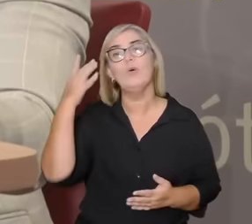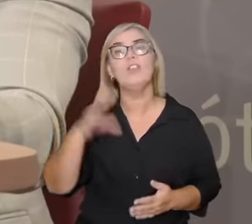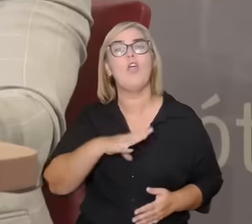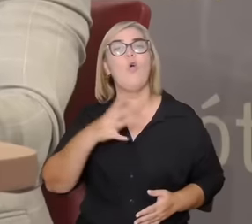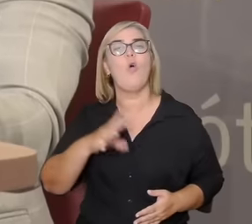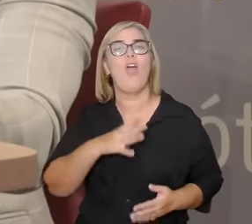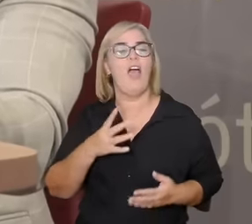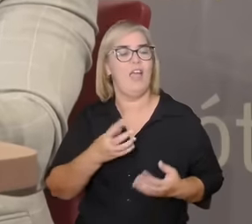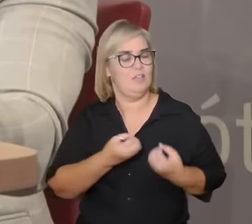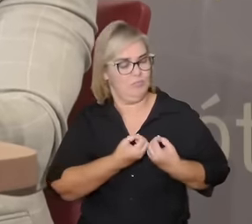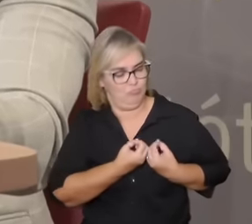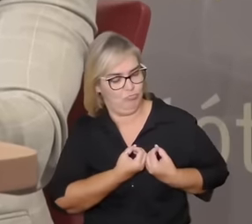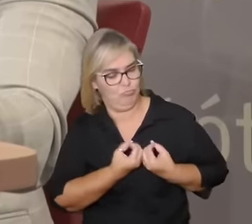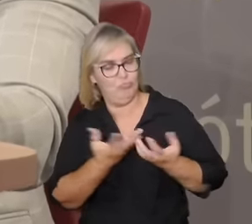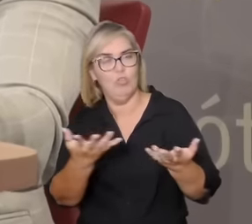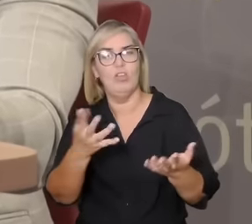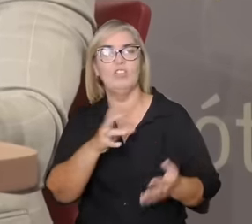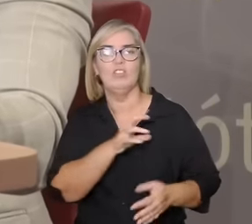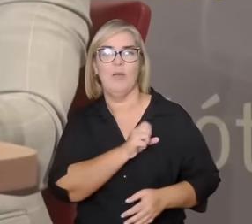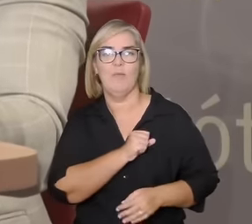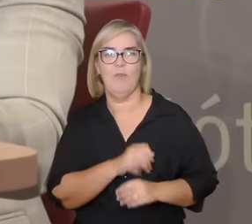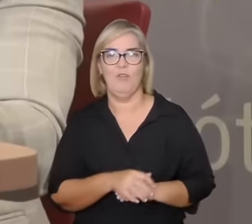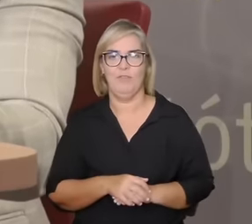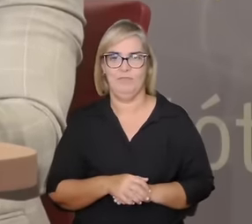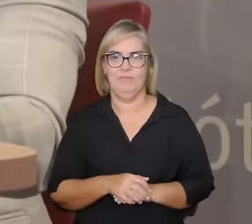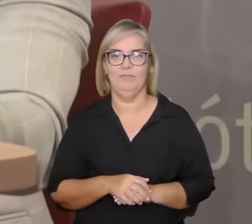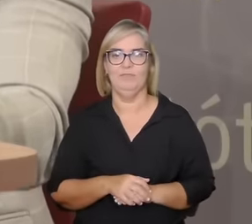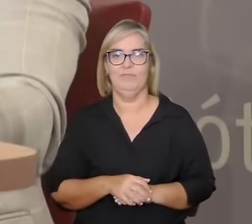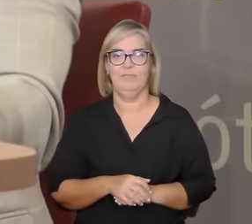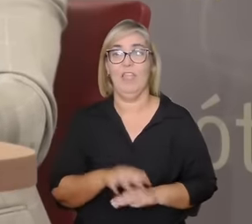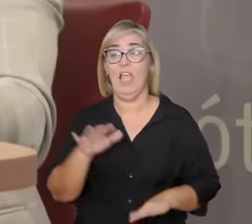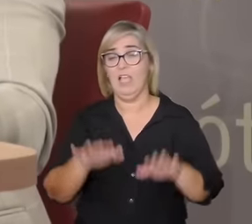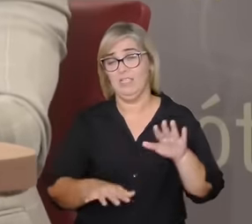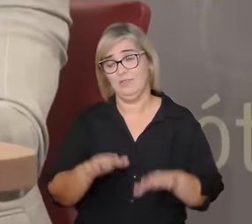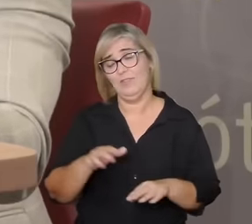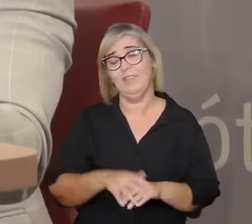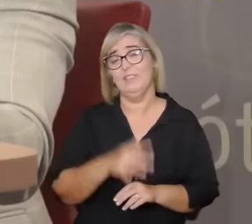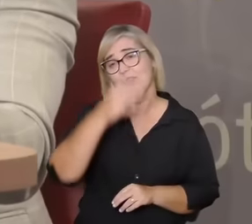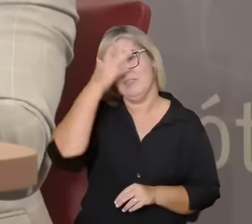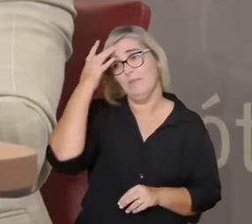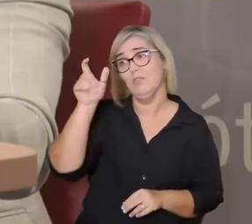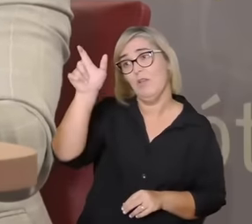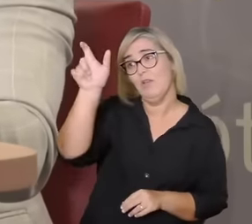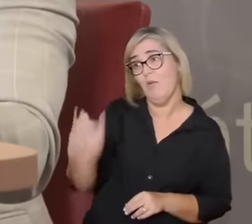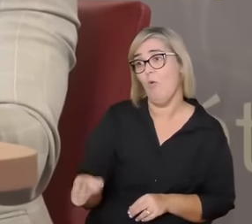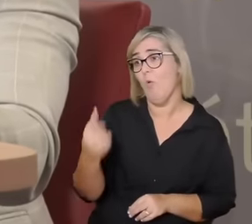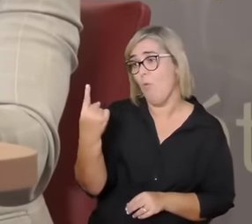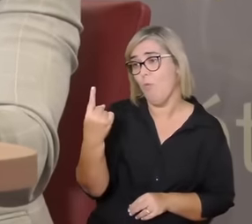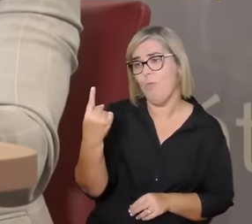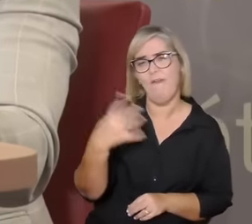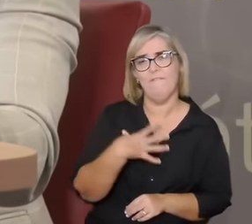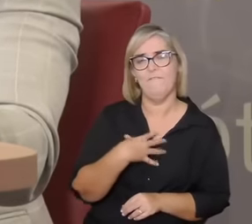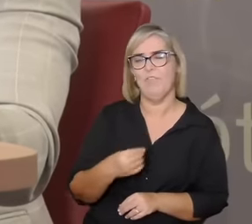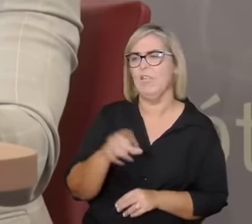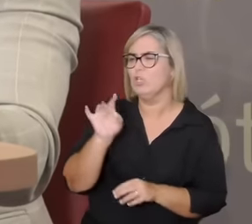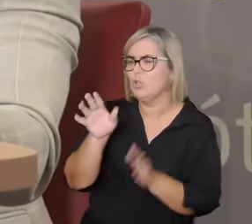talvez pela sua história a pessoa consegue investir amor numa filha só no filho que não confia em mais nada